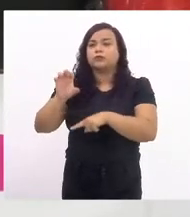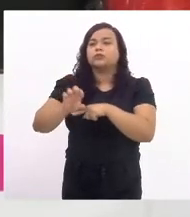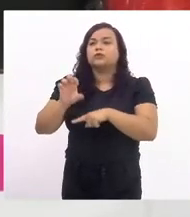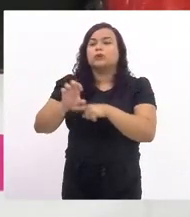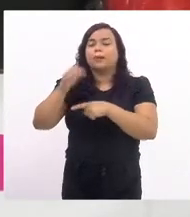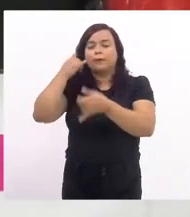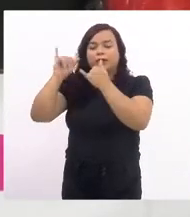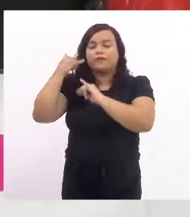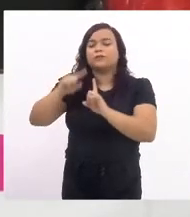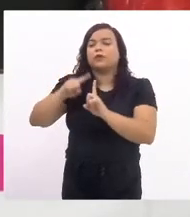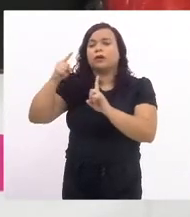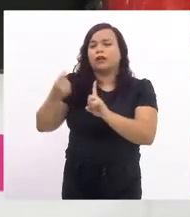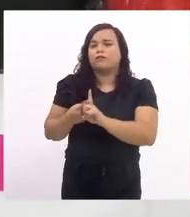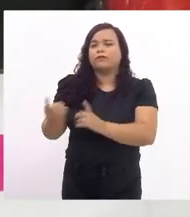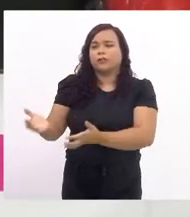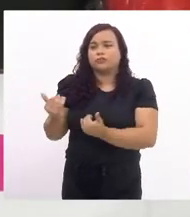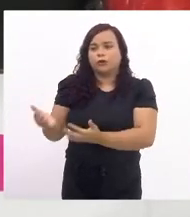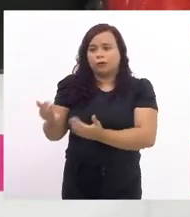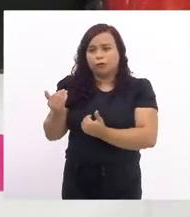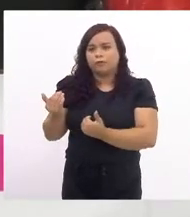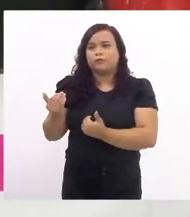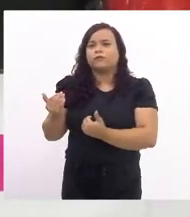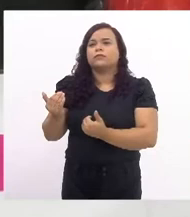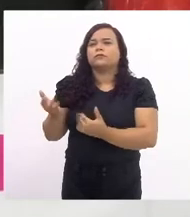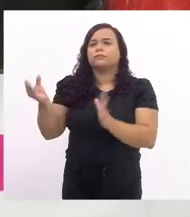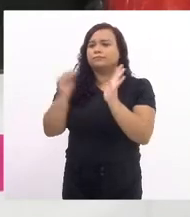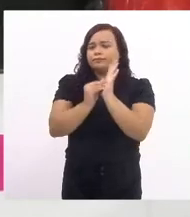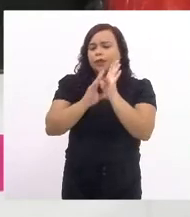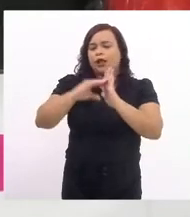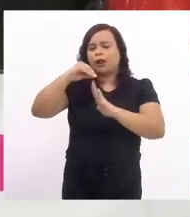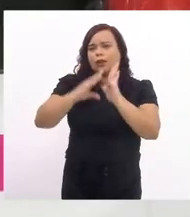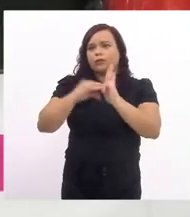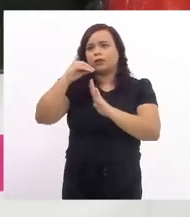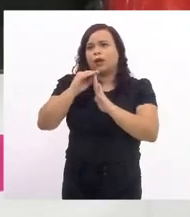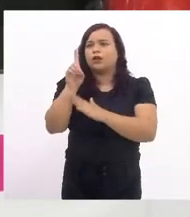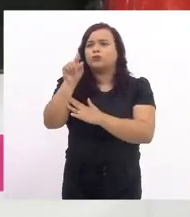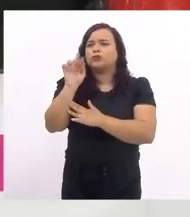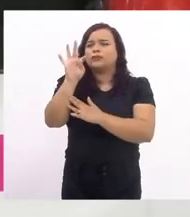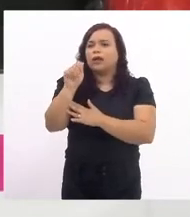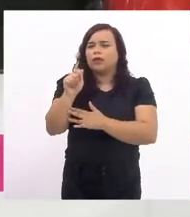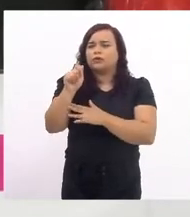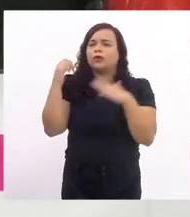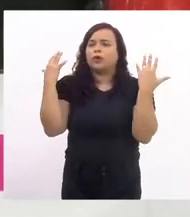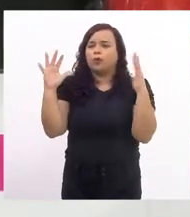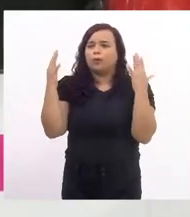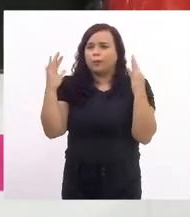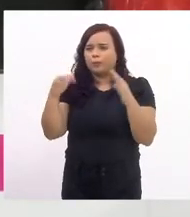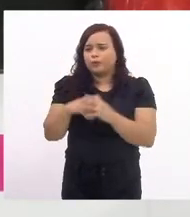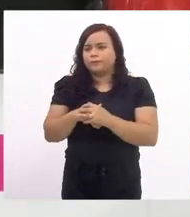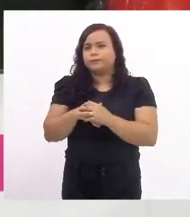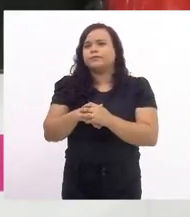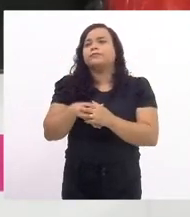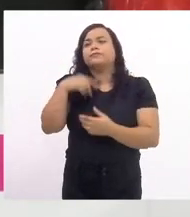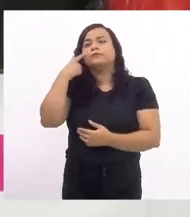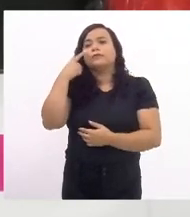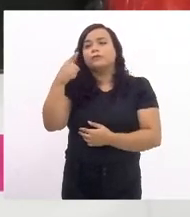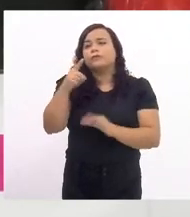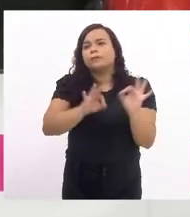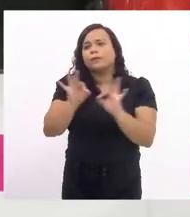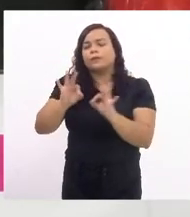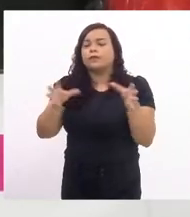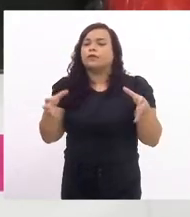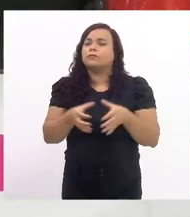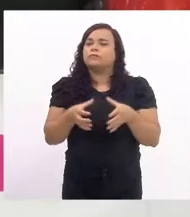datas comemorativas do estado do Rio de Janeiro. Parecesse das comissões de construção e justiça pela juridicidade de assuntos da criança e do